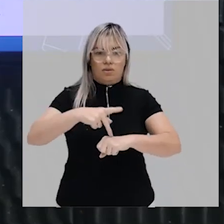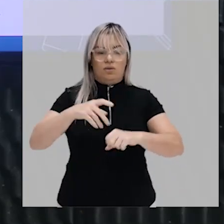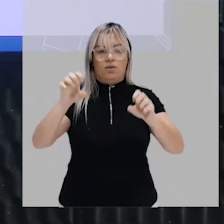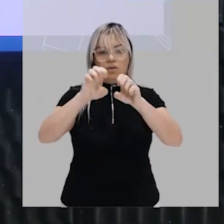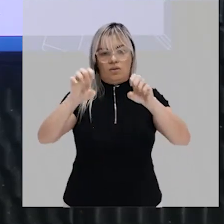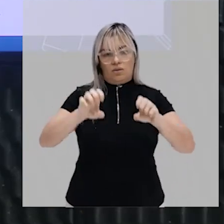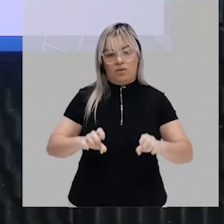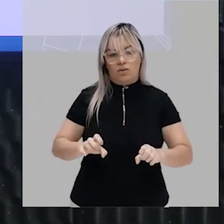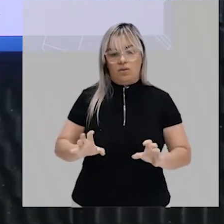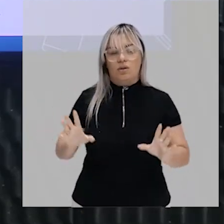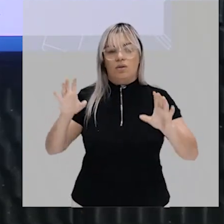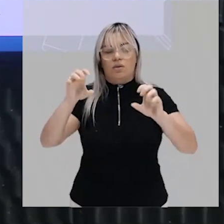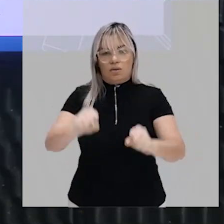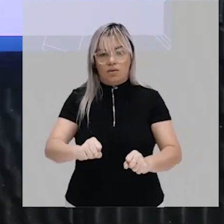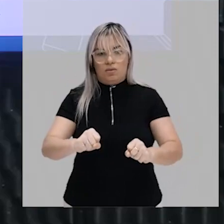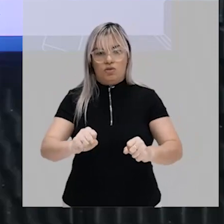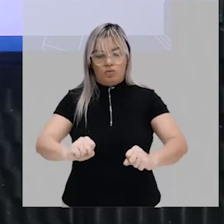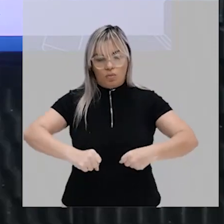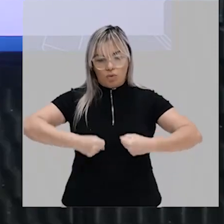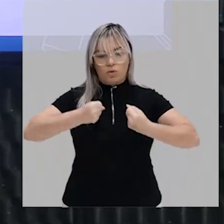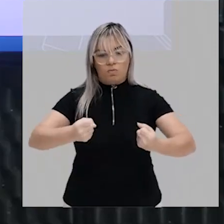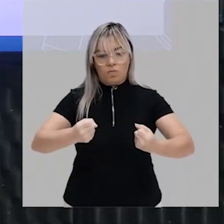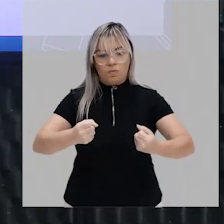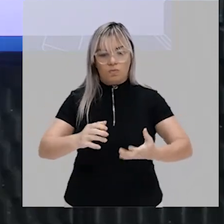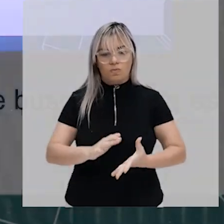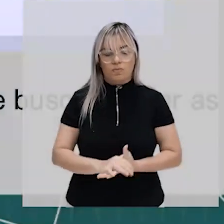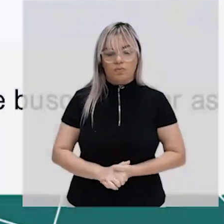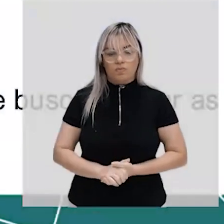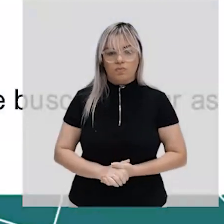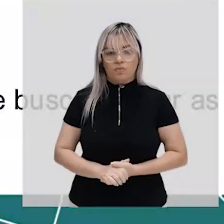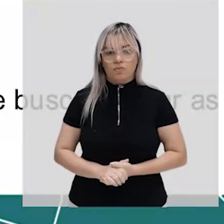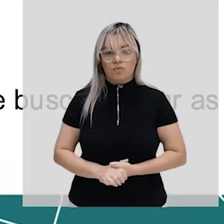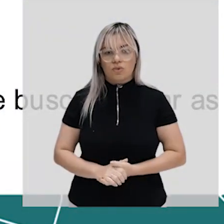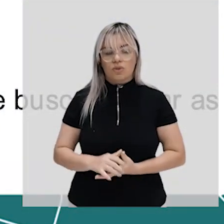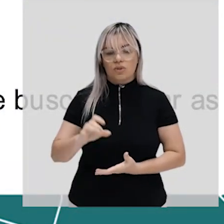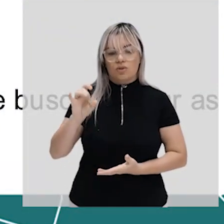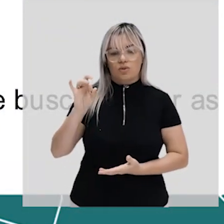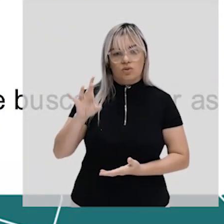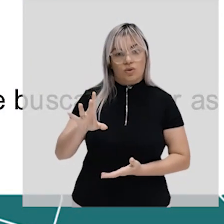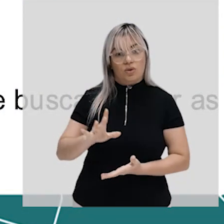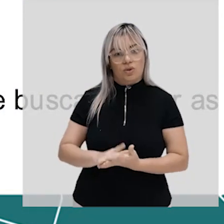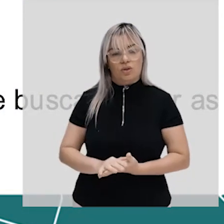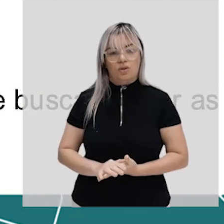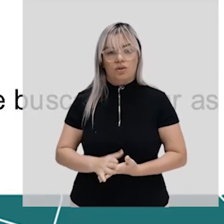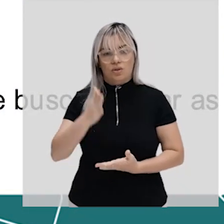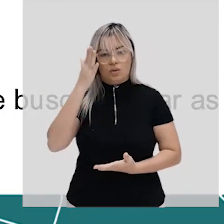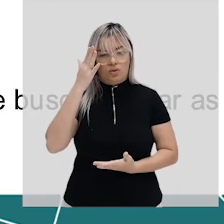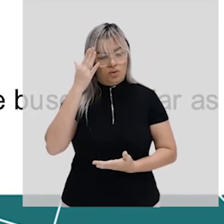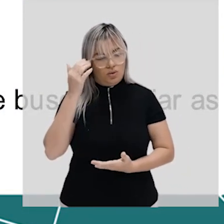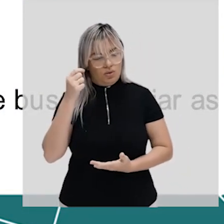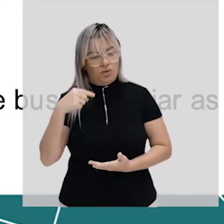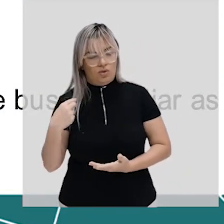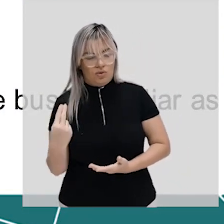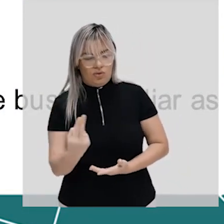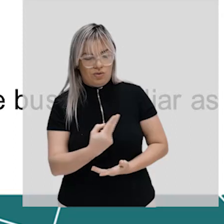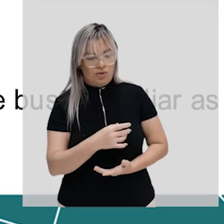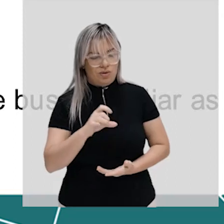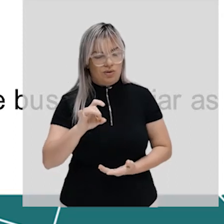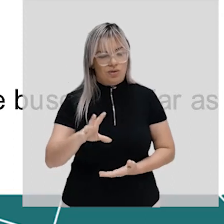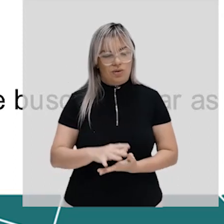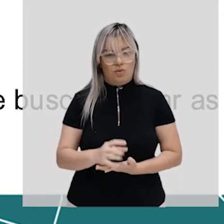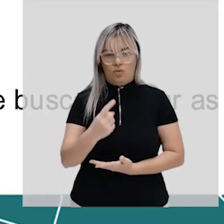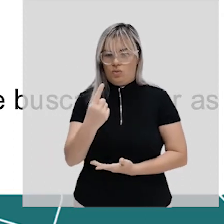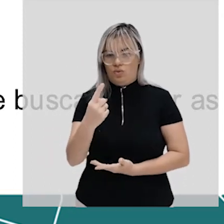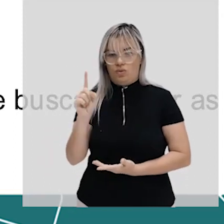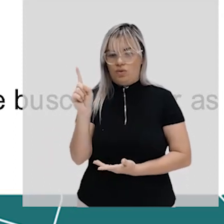de dominação é uma estrutura de poder só que a gente sabe que Marx não é o único teórico da sociologia ele é um dos